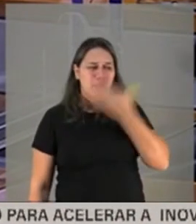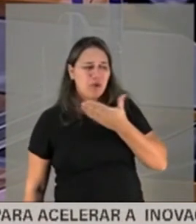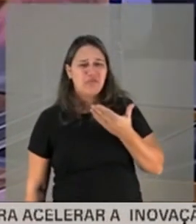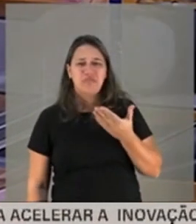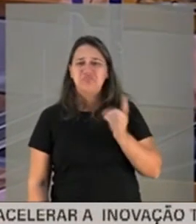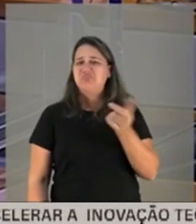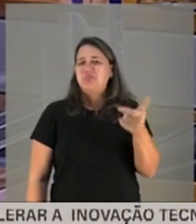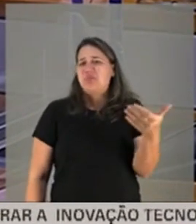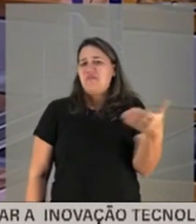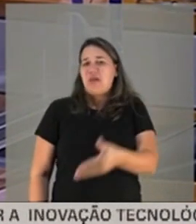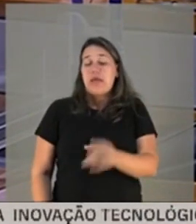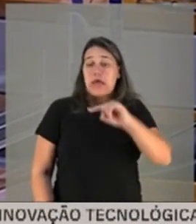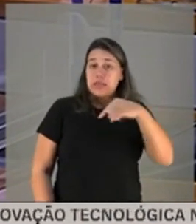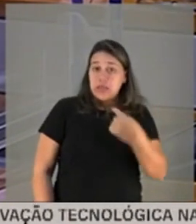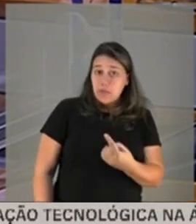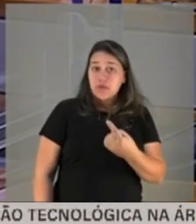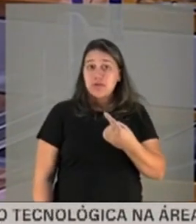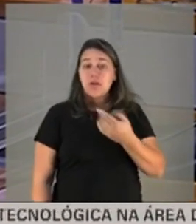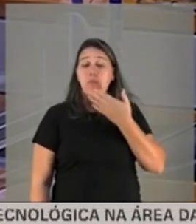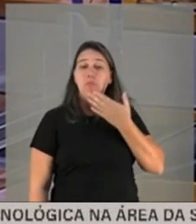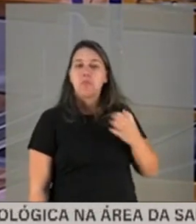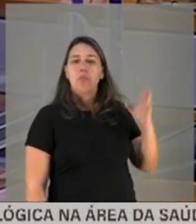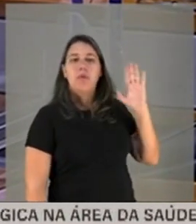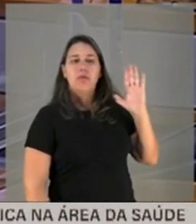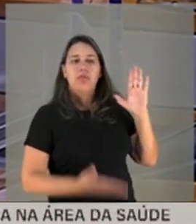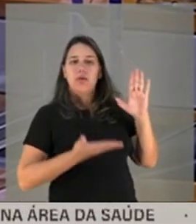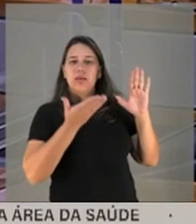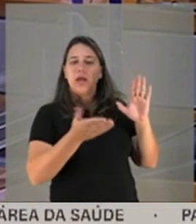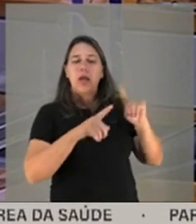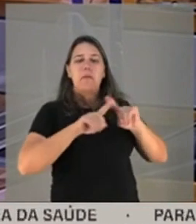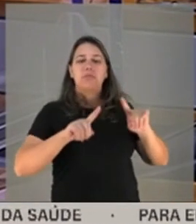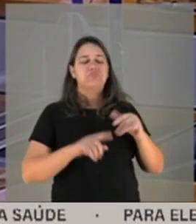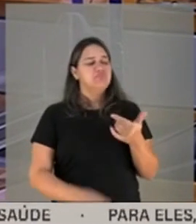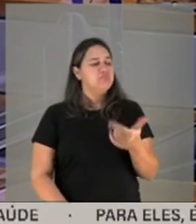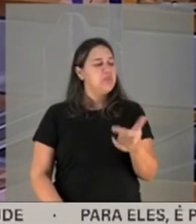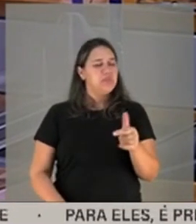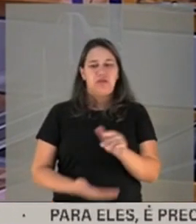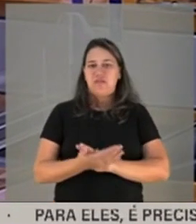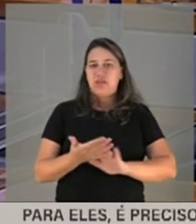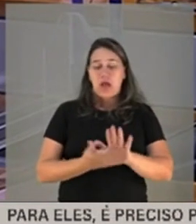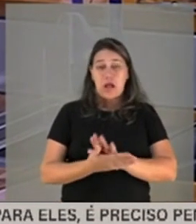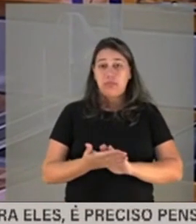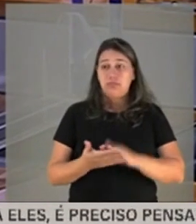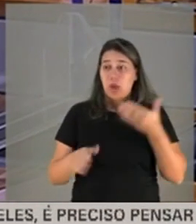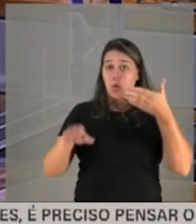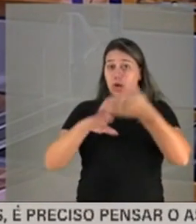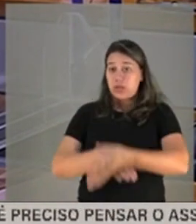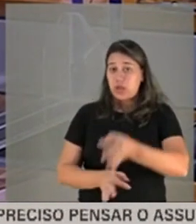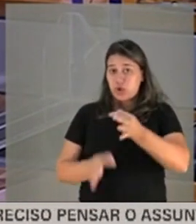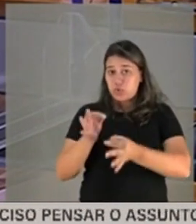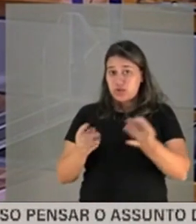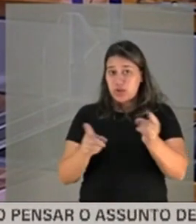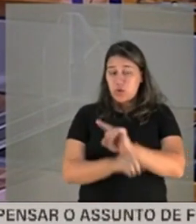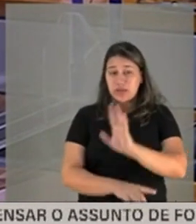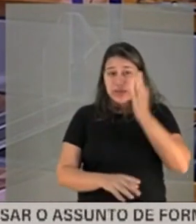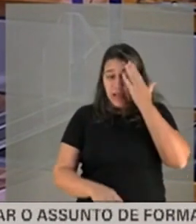depois prometeu trazer mais elementos que comprovassem o que ele falou, não fez, ingressei com uma interpelação judicial contra ele, sabe qual